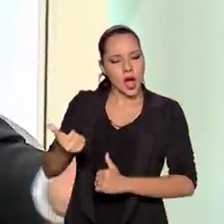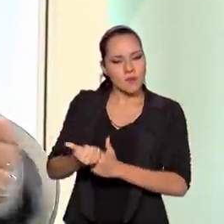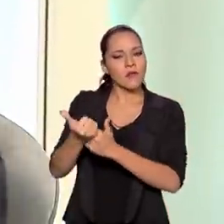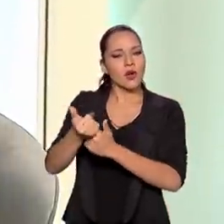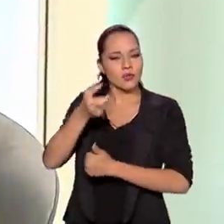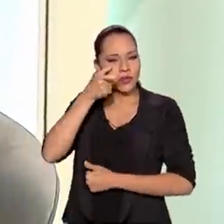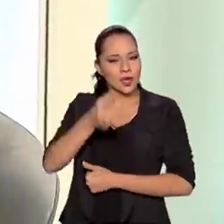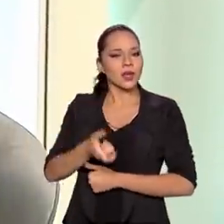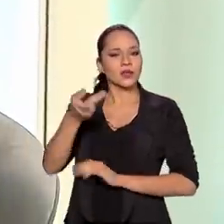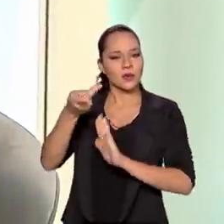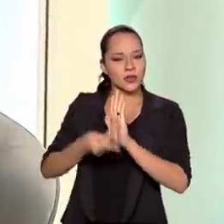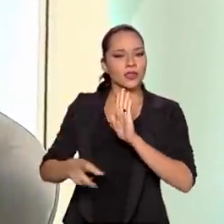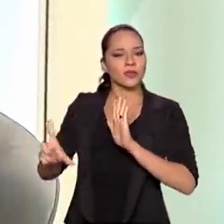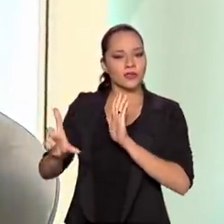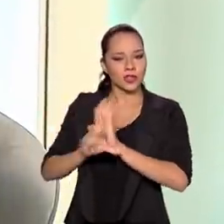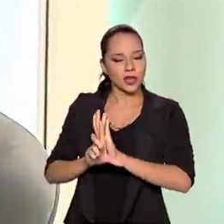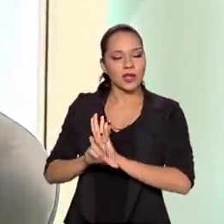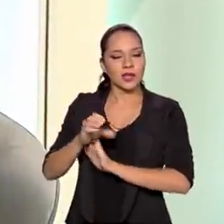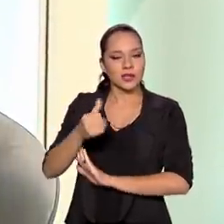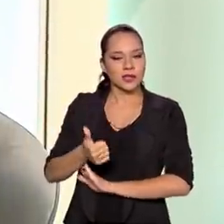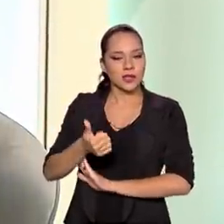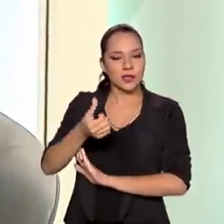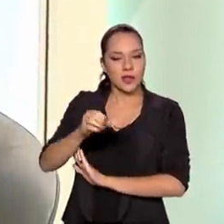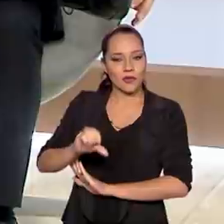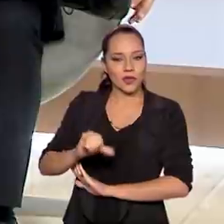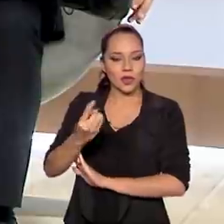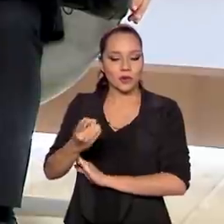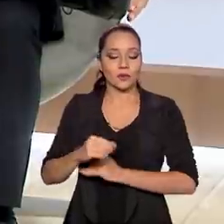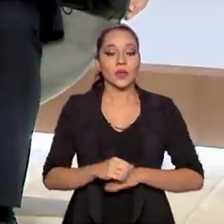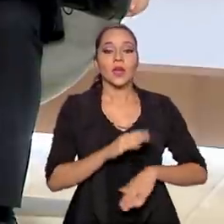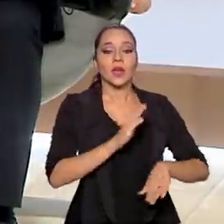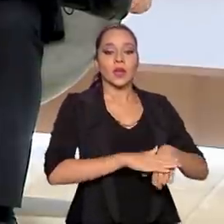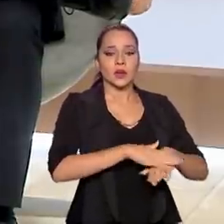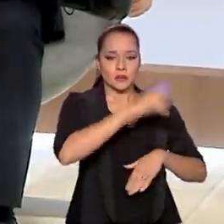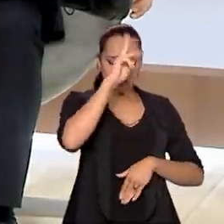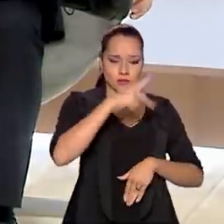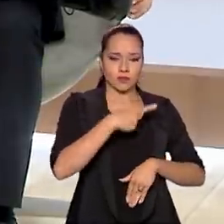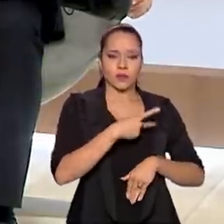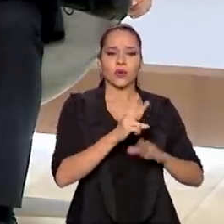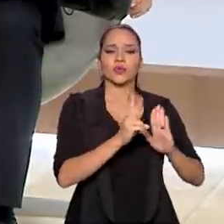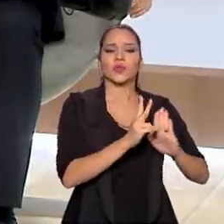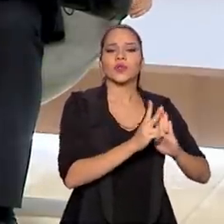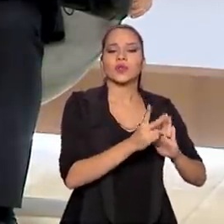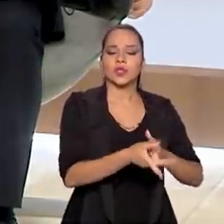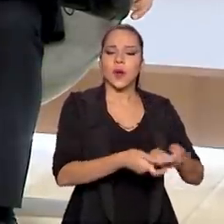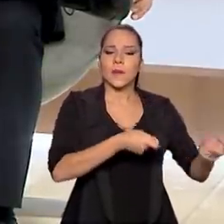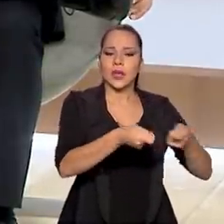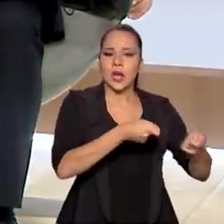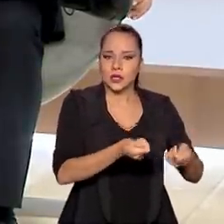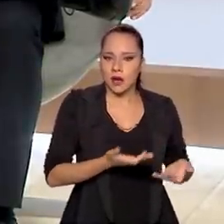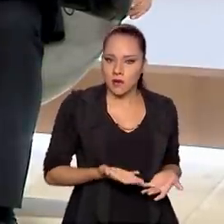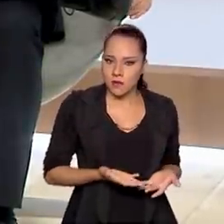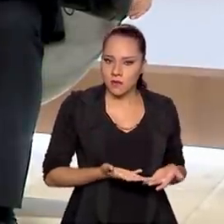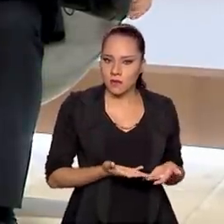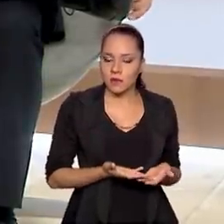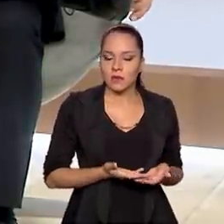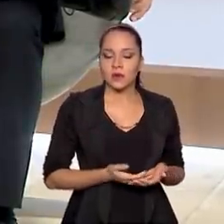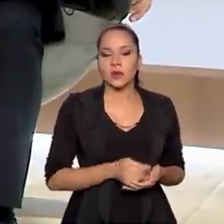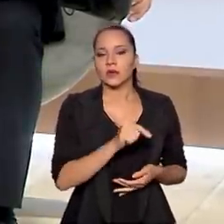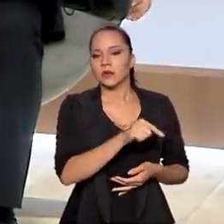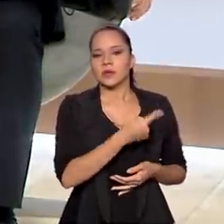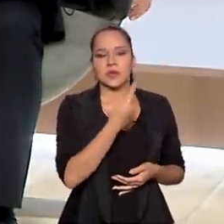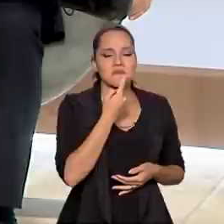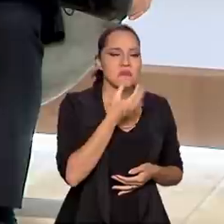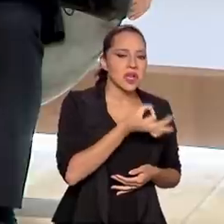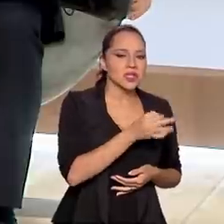ao projeto de lei 191. E quanto à autonomia dos indígenas no meio dessa questão da mineração, ela, no seu